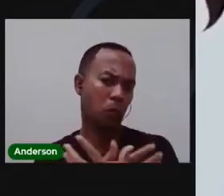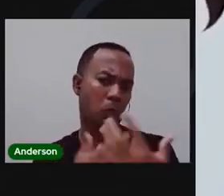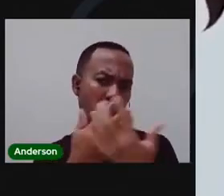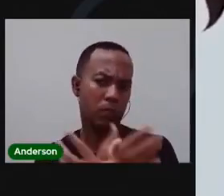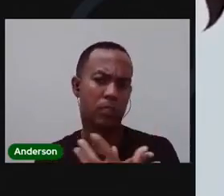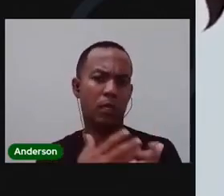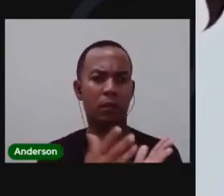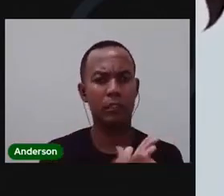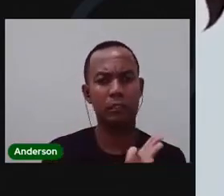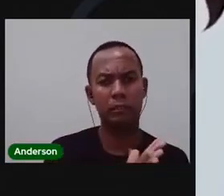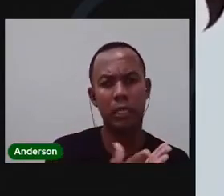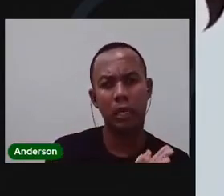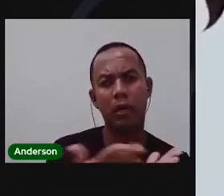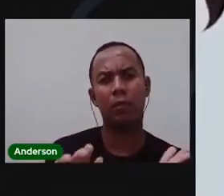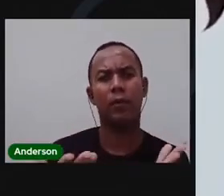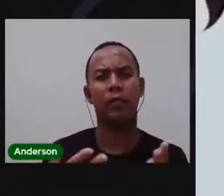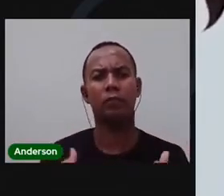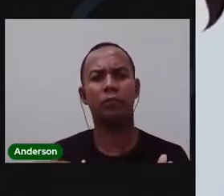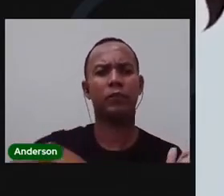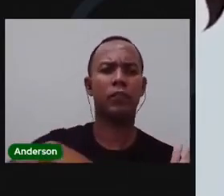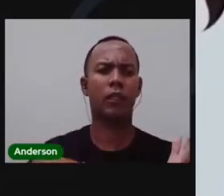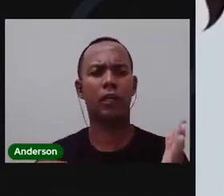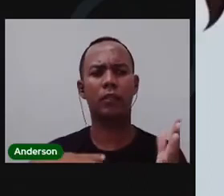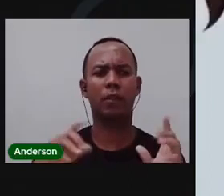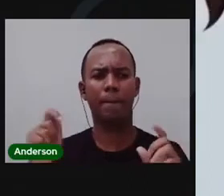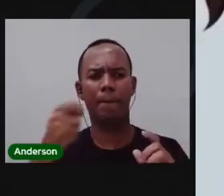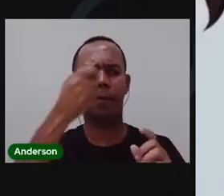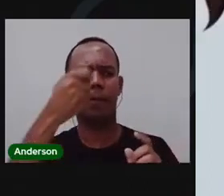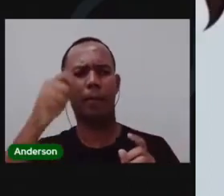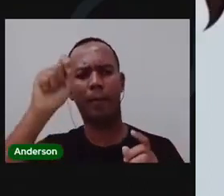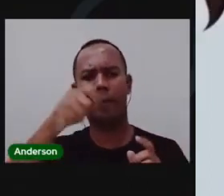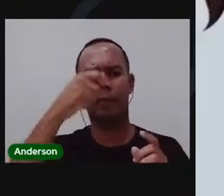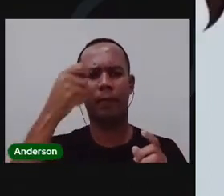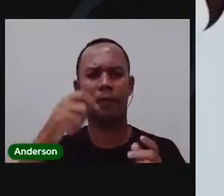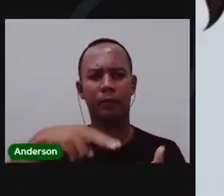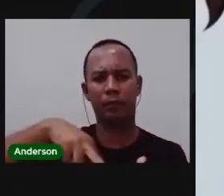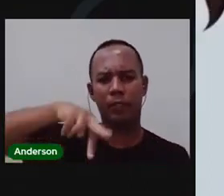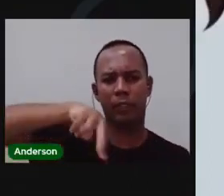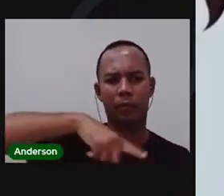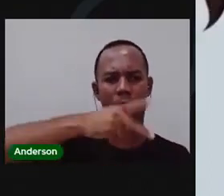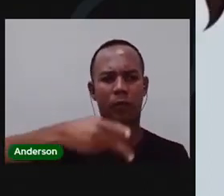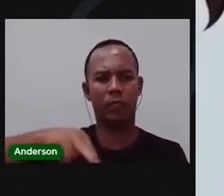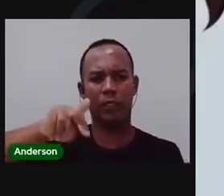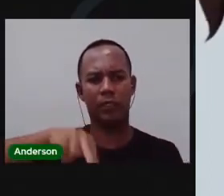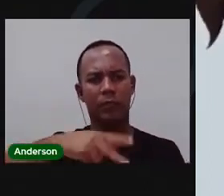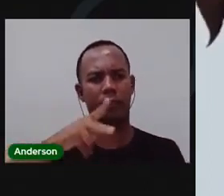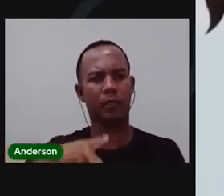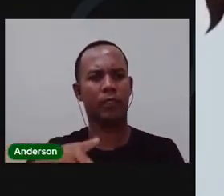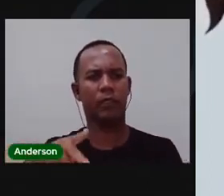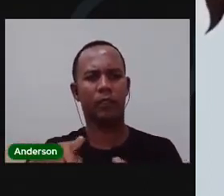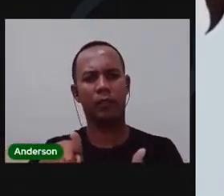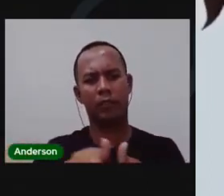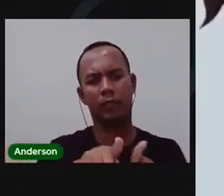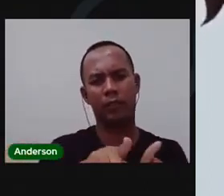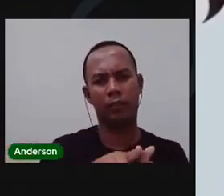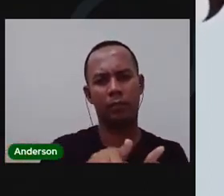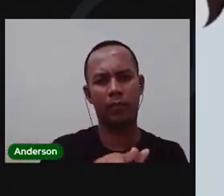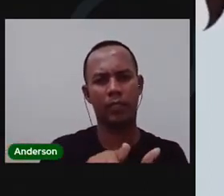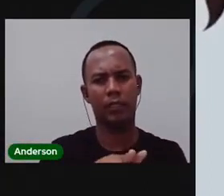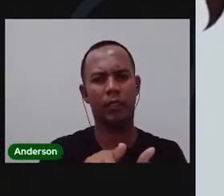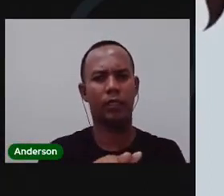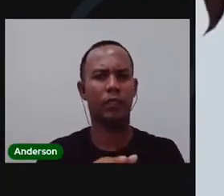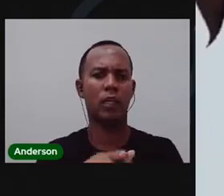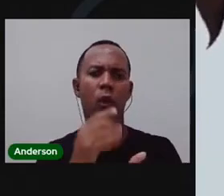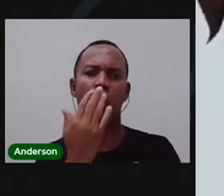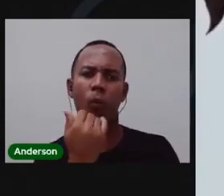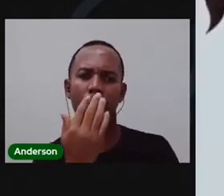o samba, por meio da dança, como o frevo, a capoeira, o maracatu, pelo modo de produzir o famoso queijo de